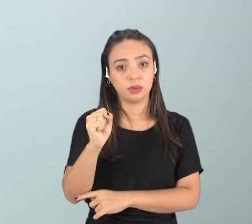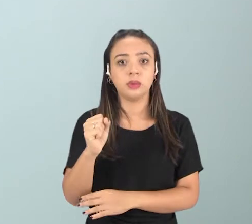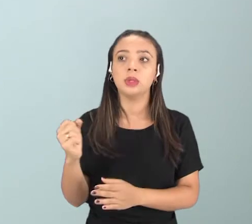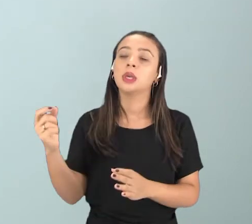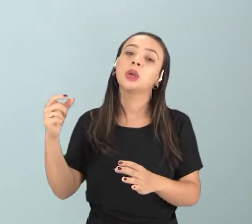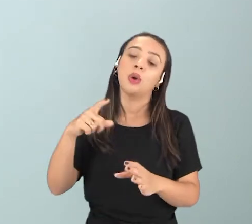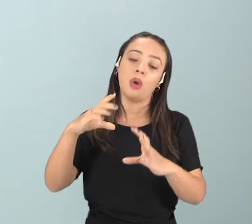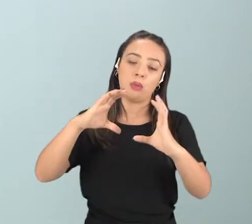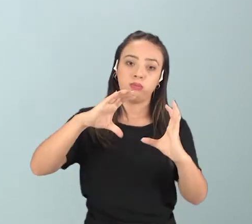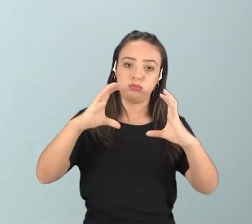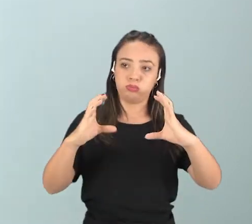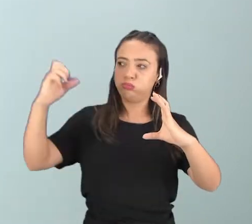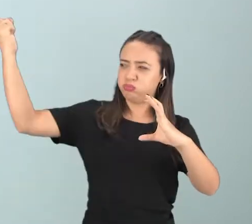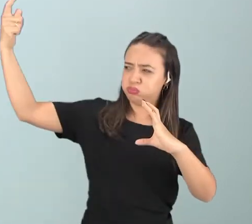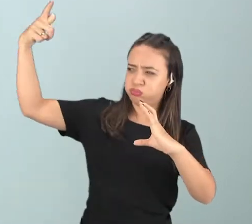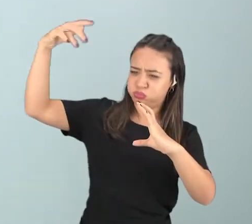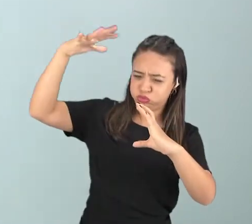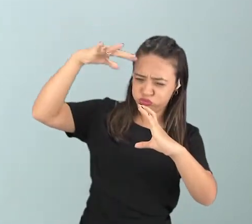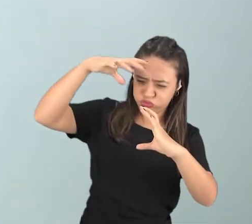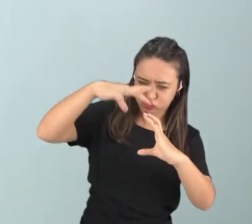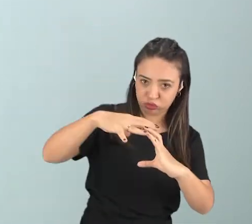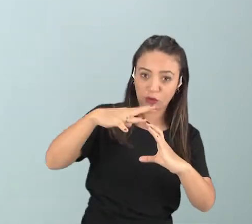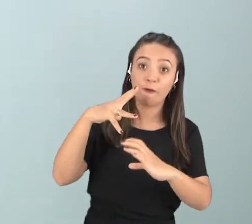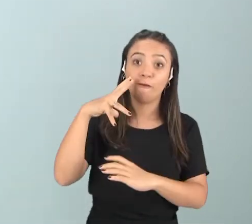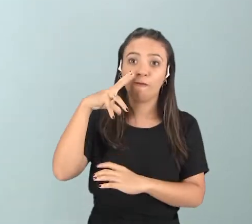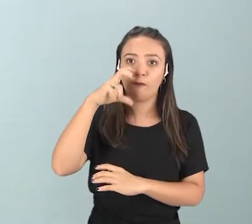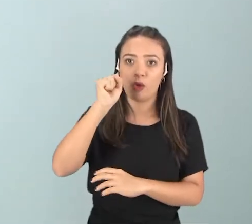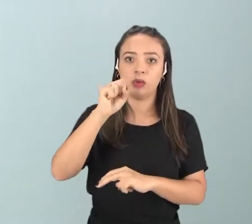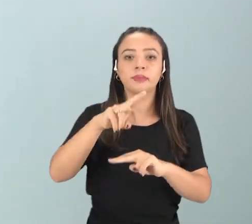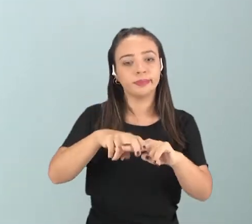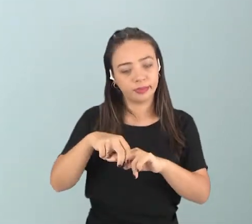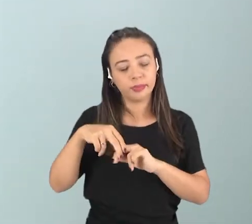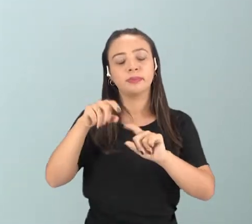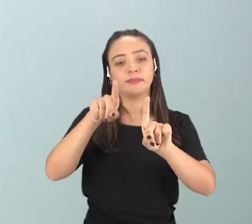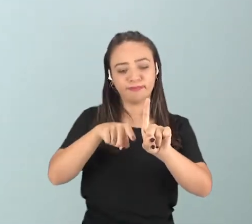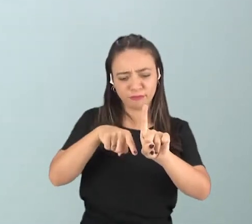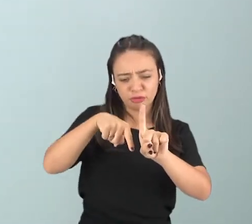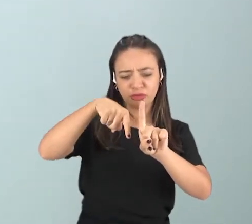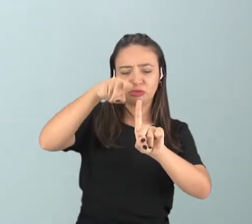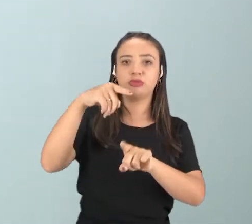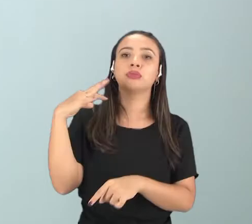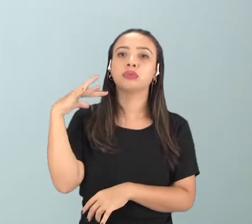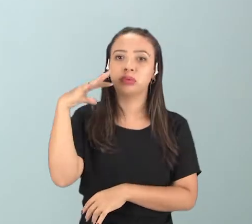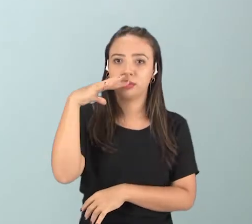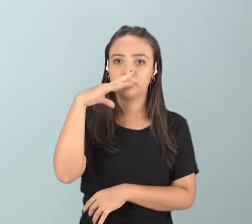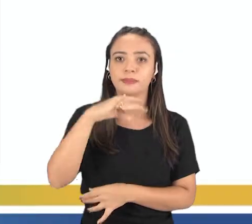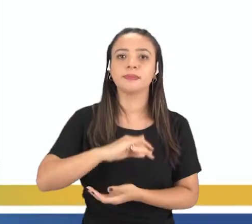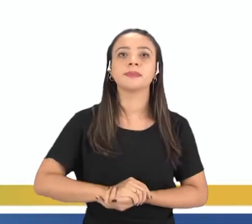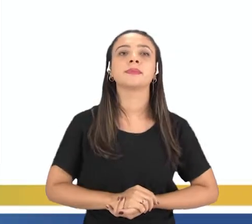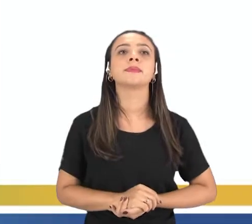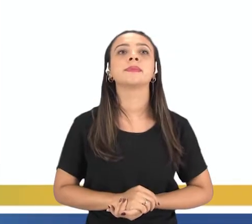tá? Com mais força. Isso vai influenciar diretamente aí no clima de cada país, tá bom? Vamos lá.